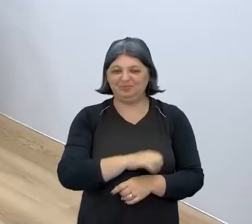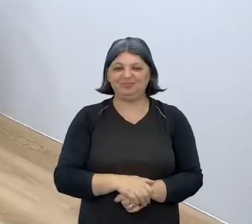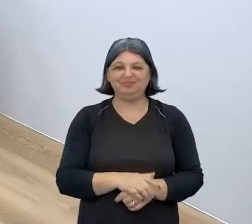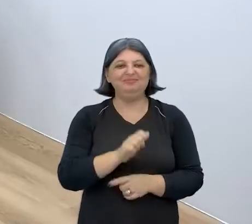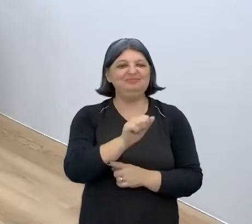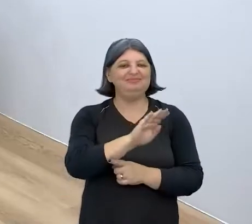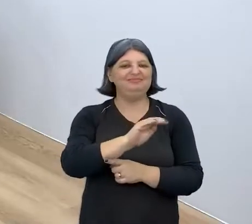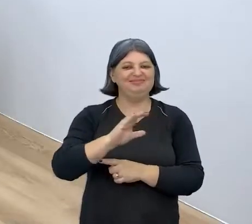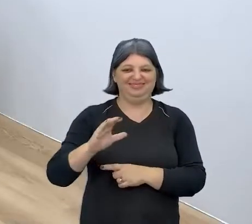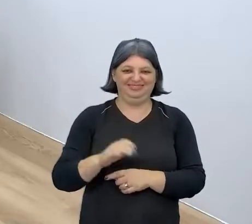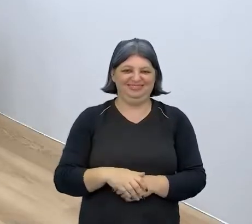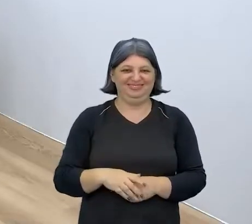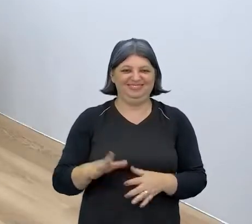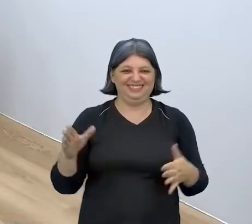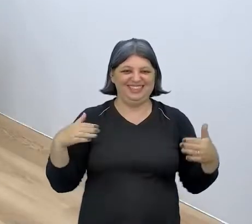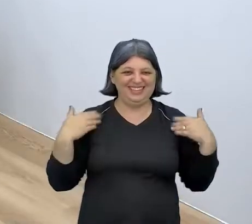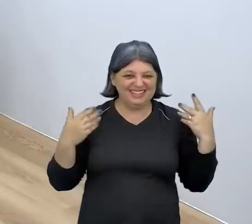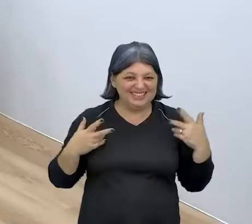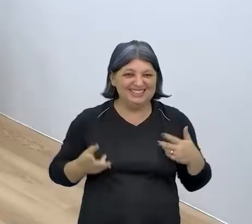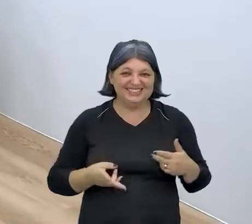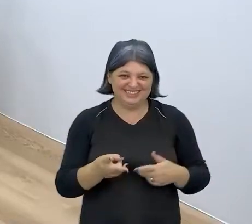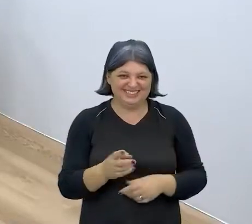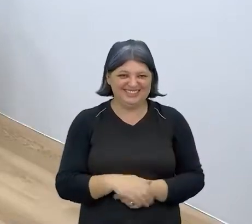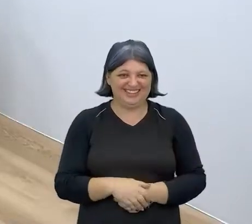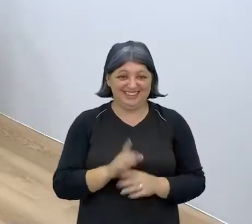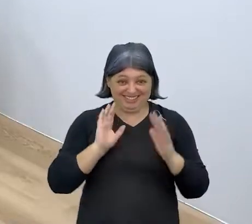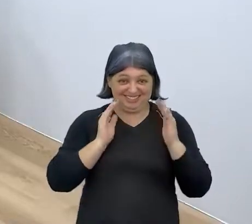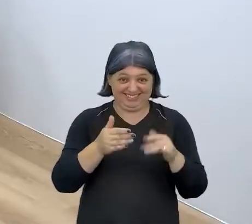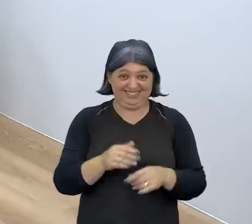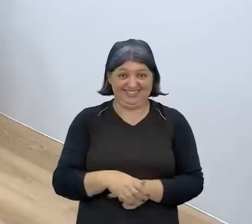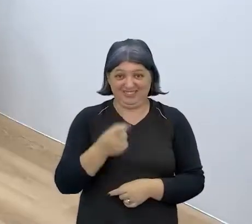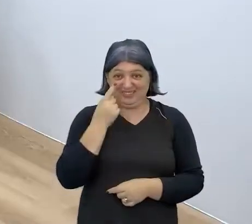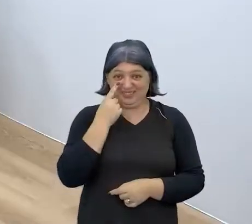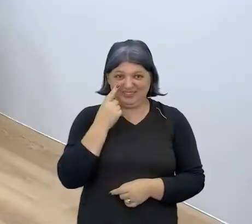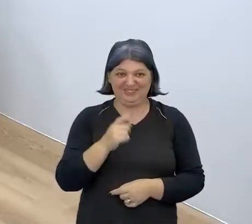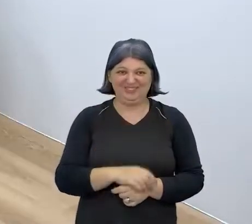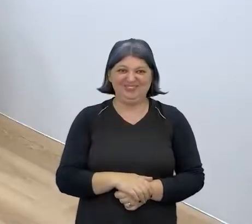ABC. Alegre, breve e centrado. É isso aí. Vamos ver.